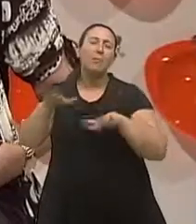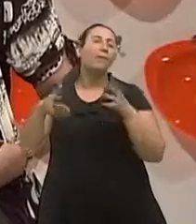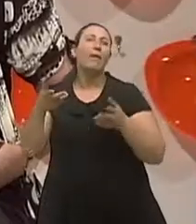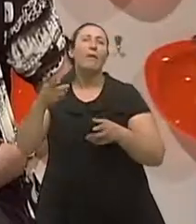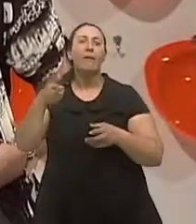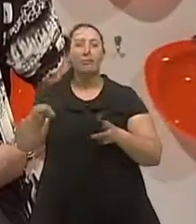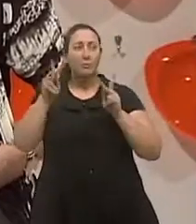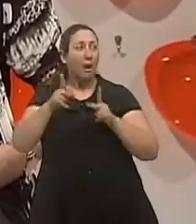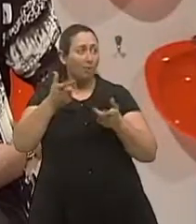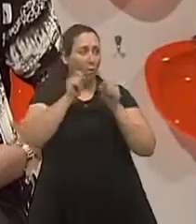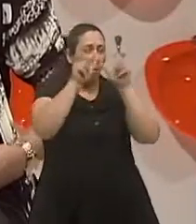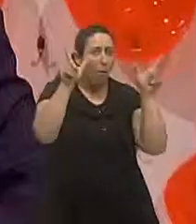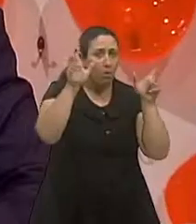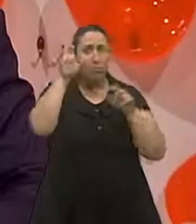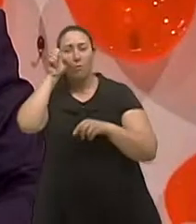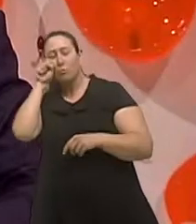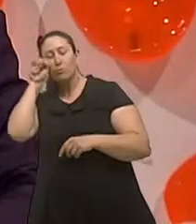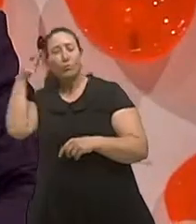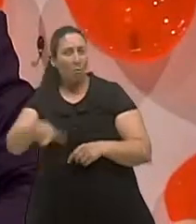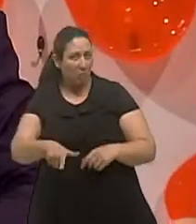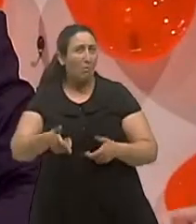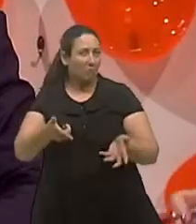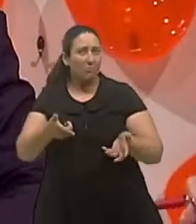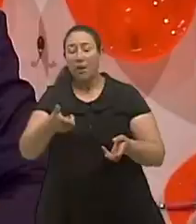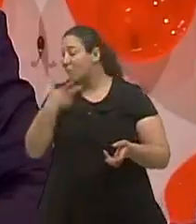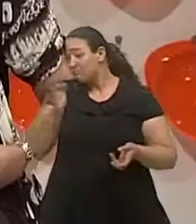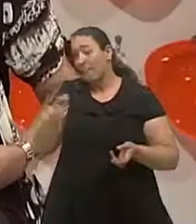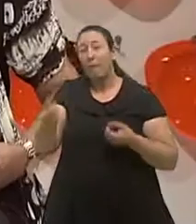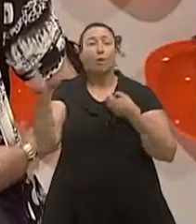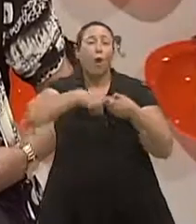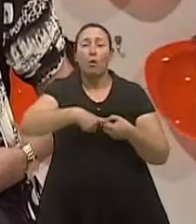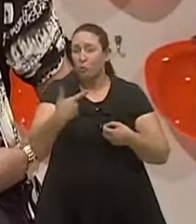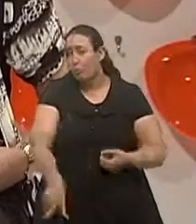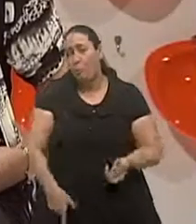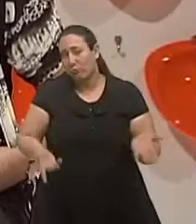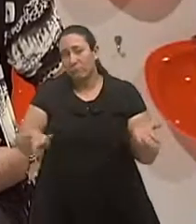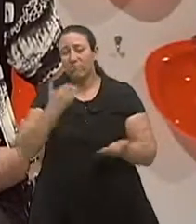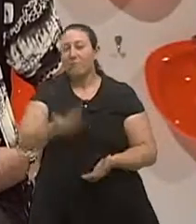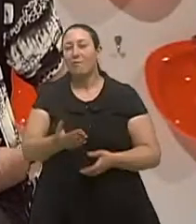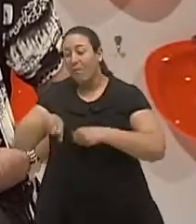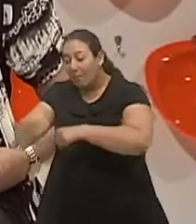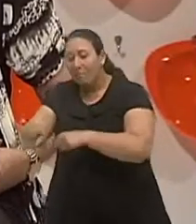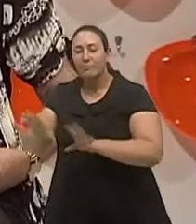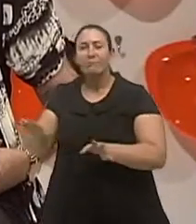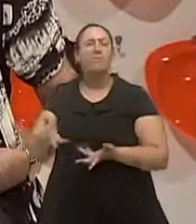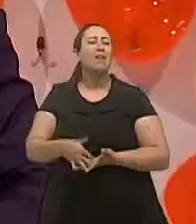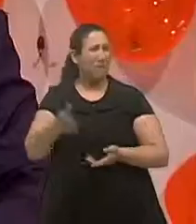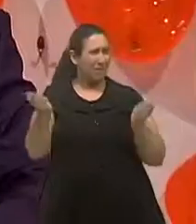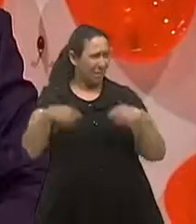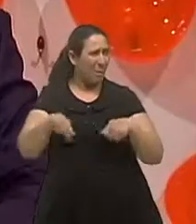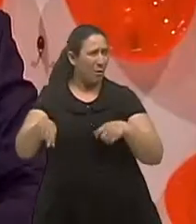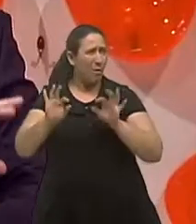acorda dorme de novo vai acontecer a mesma coisa exatamente a mesma coisa isso tem cura ou é para o resto da vida o cuidado?